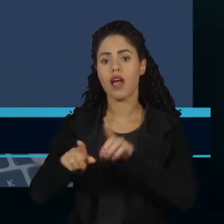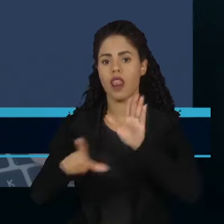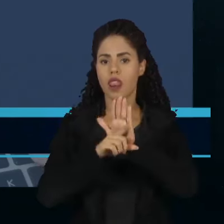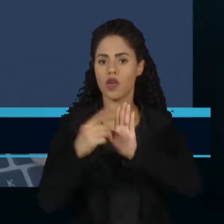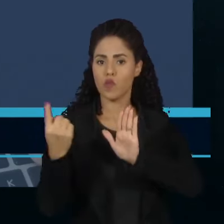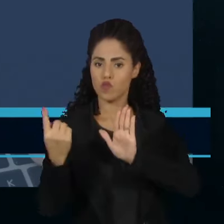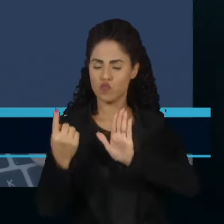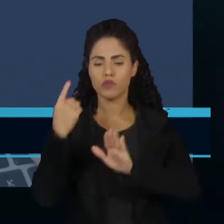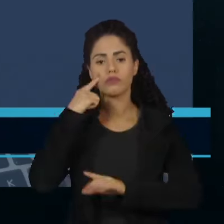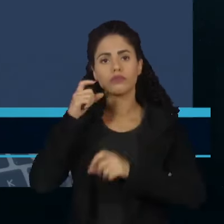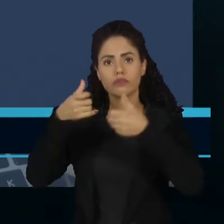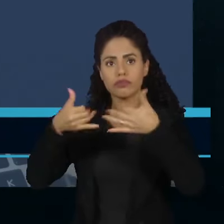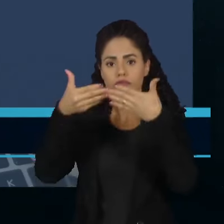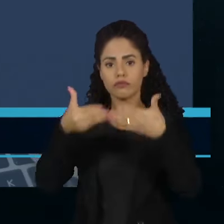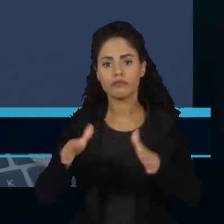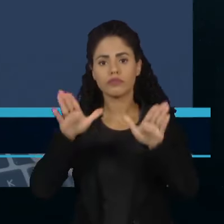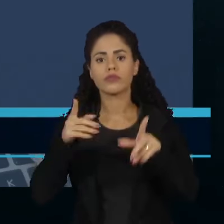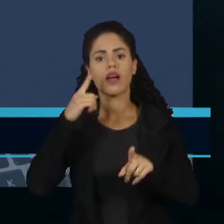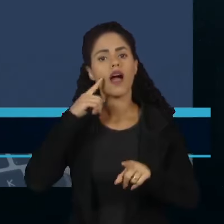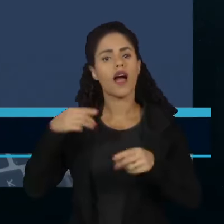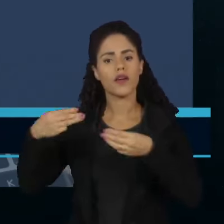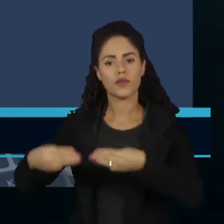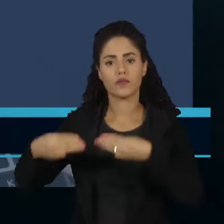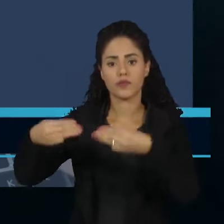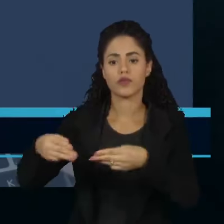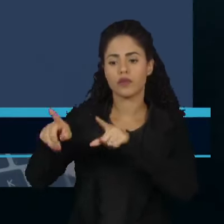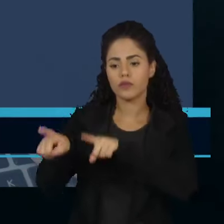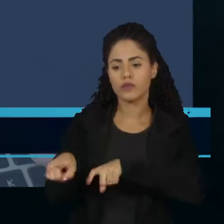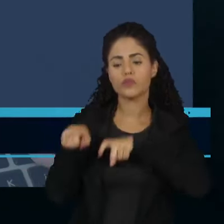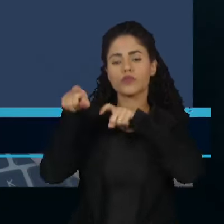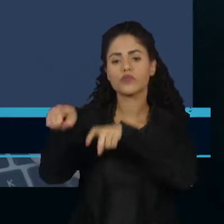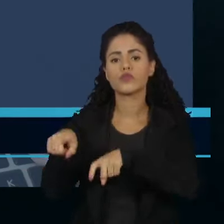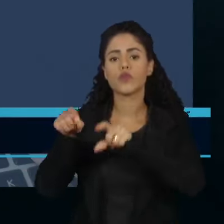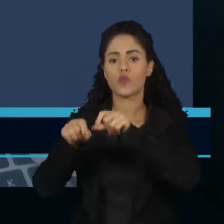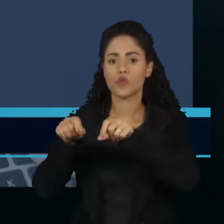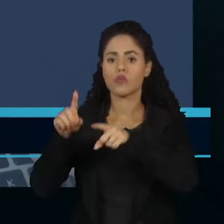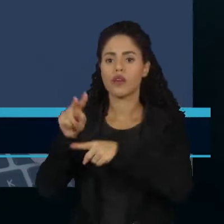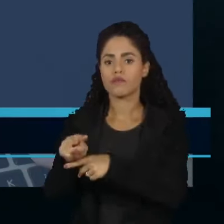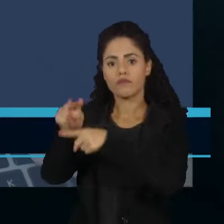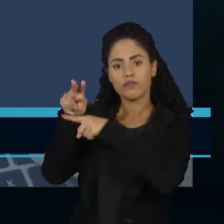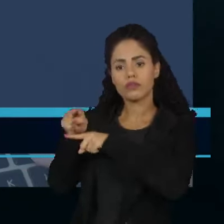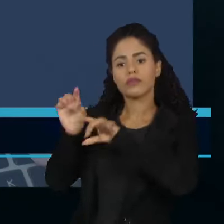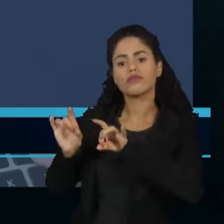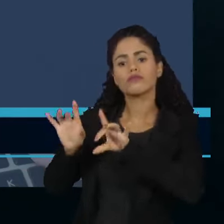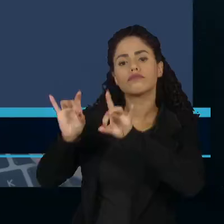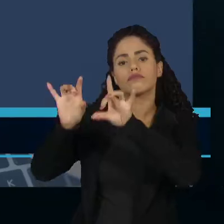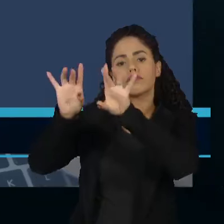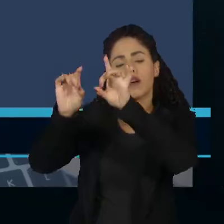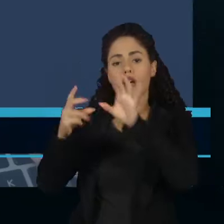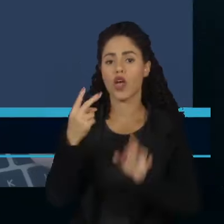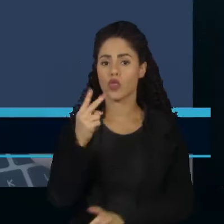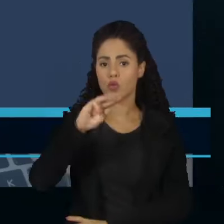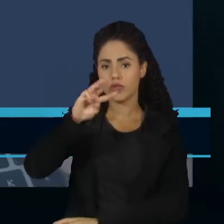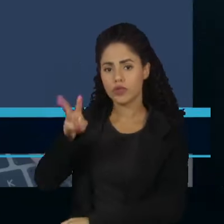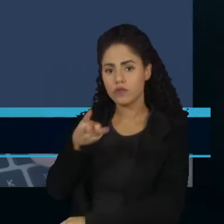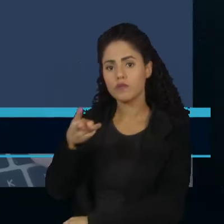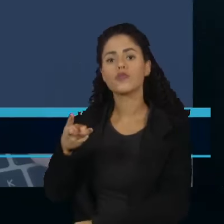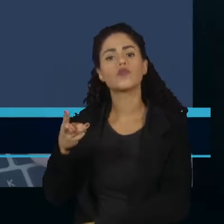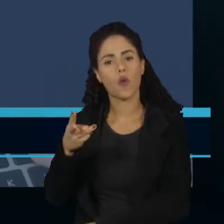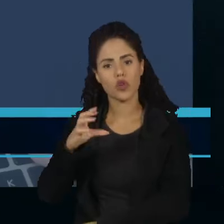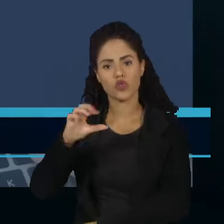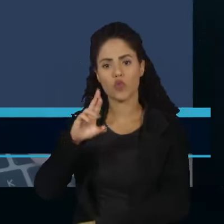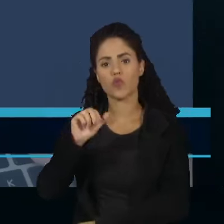autorizou a abertura pelo Ministério da Agricultura do crédito especial de quase 2 milhões de